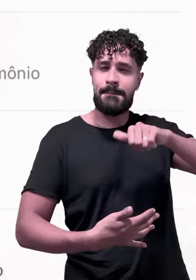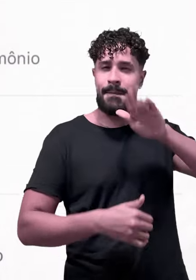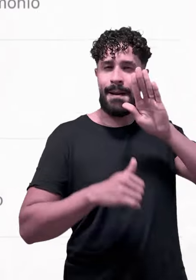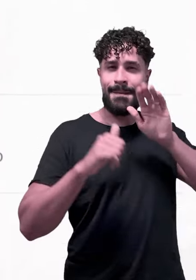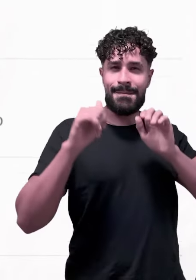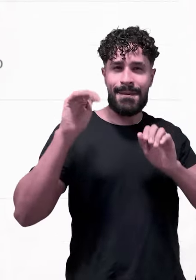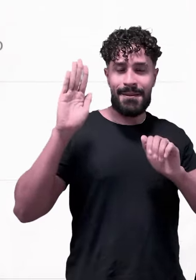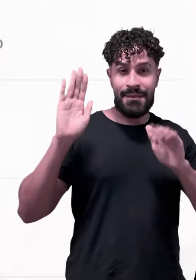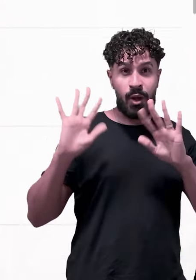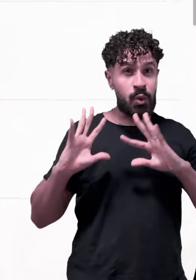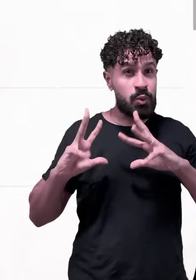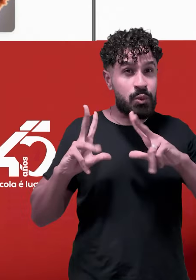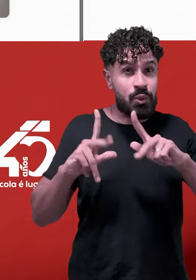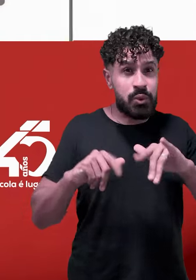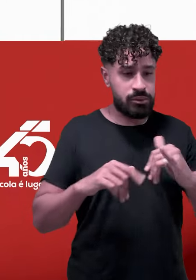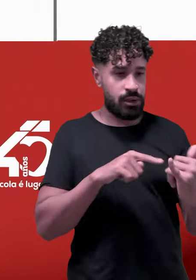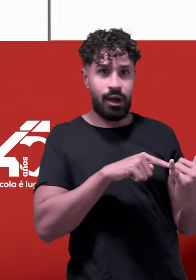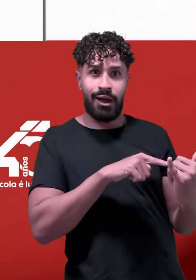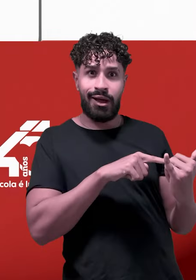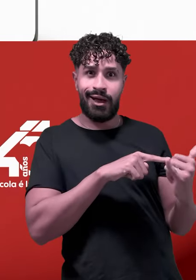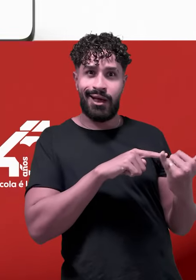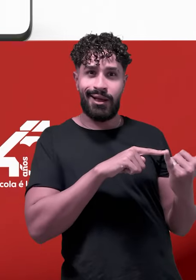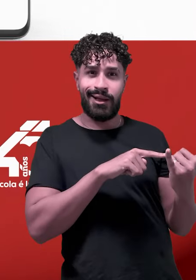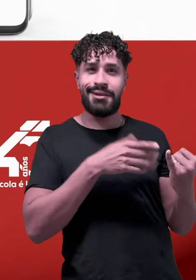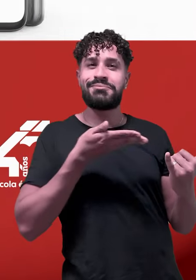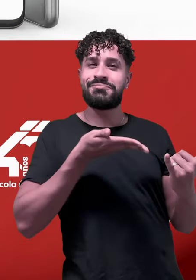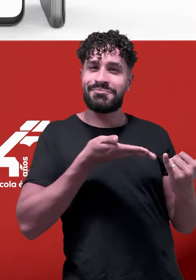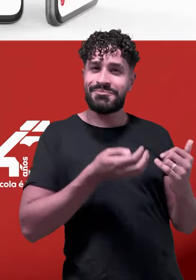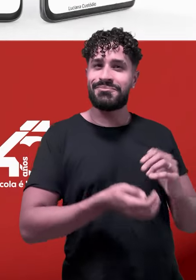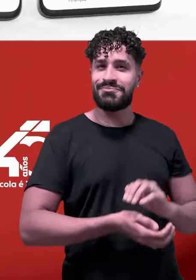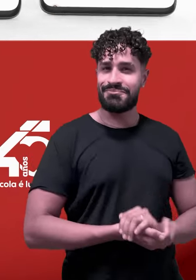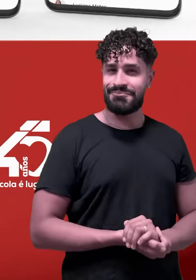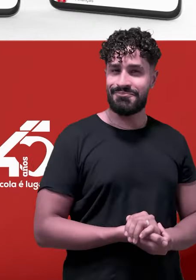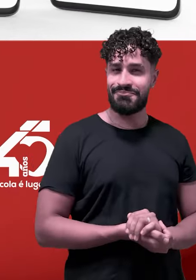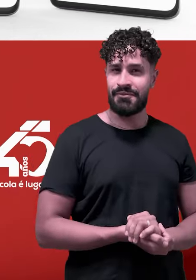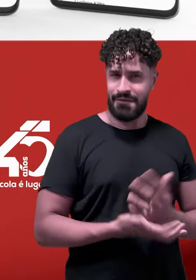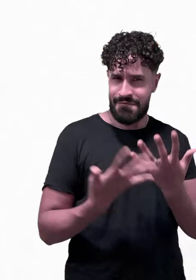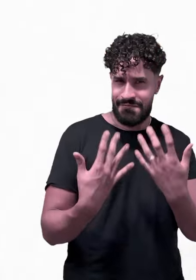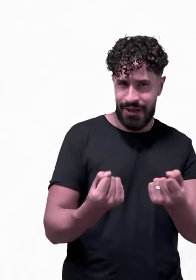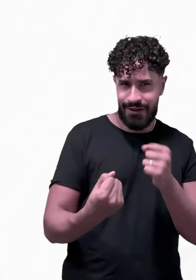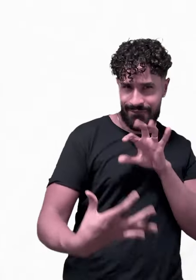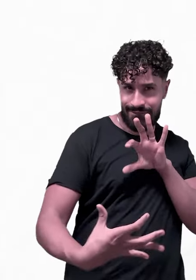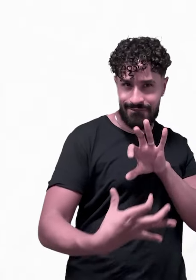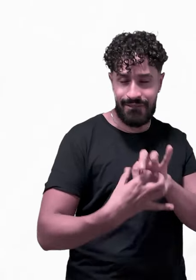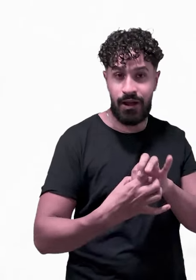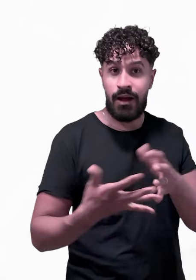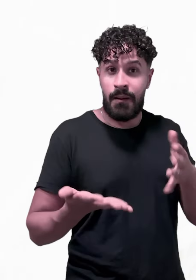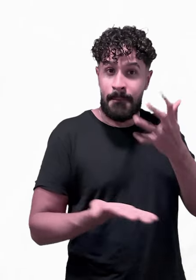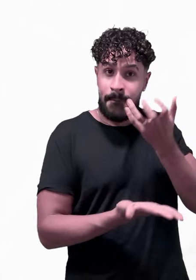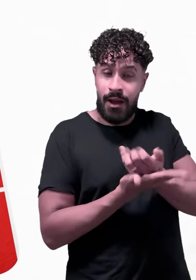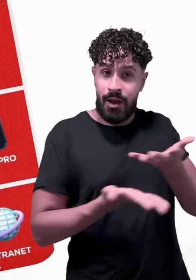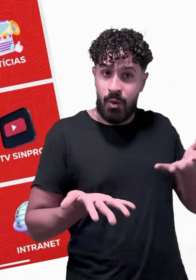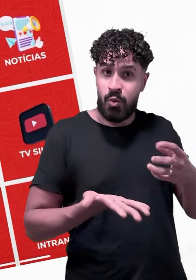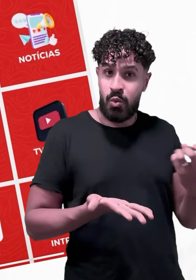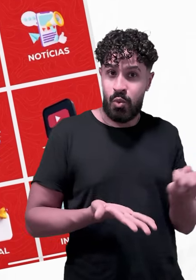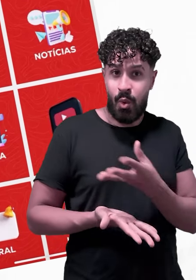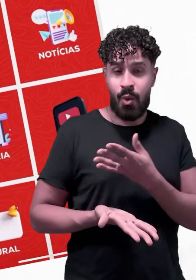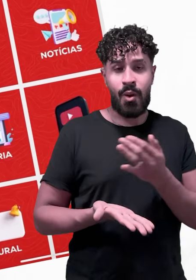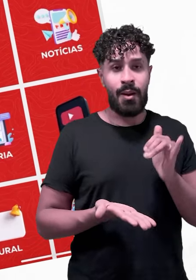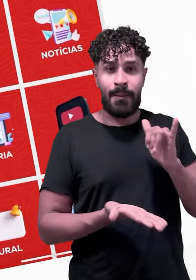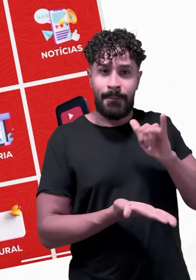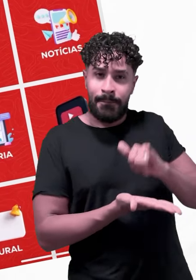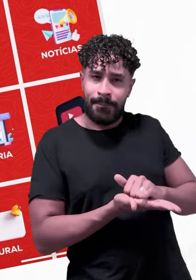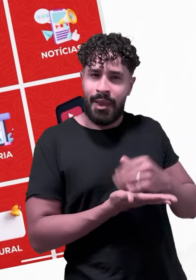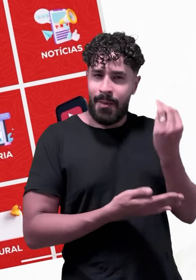Simpro e muito mais. Tudo na palma da sua mão. Vamos ficar conectados? Baixe